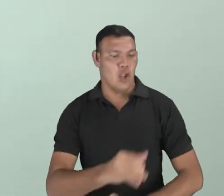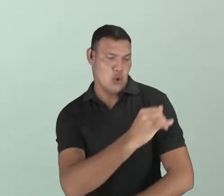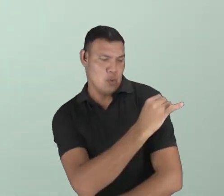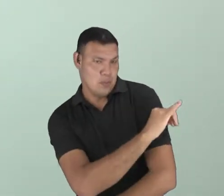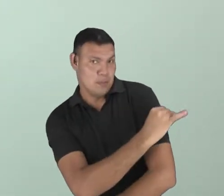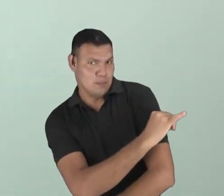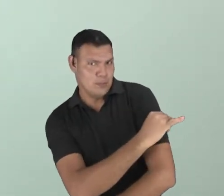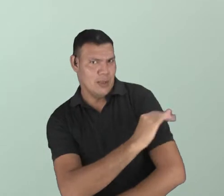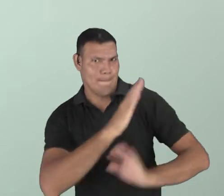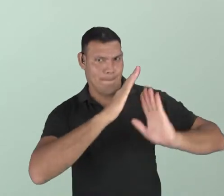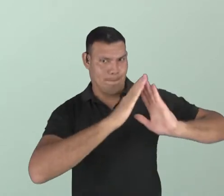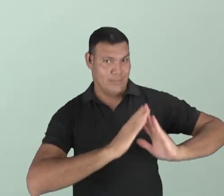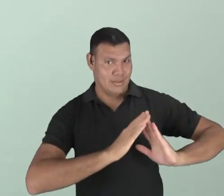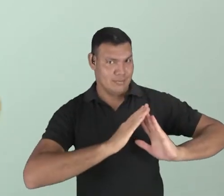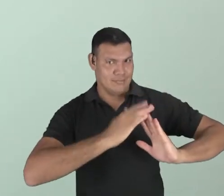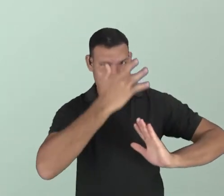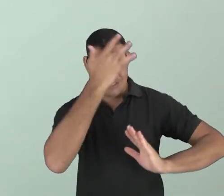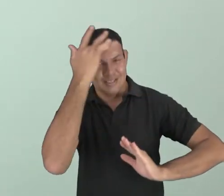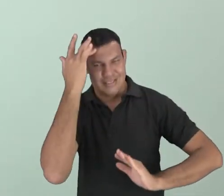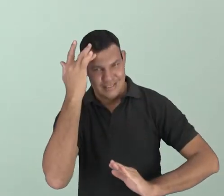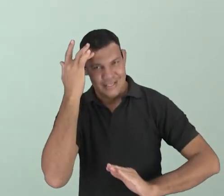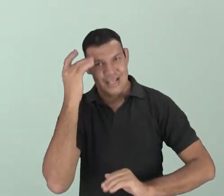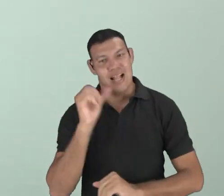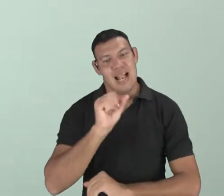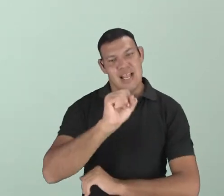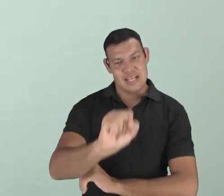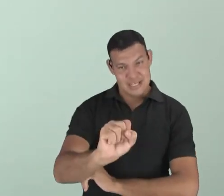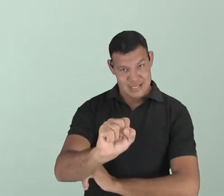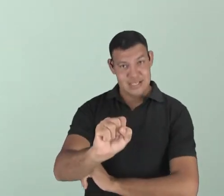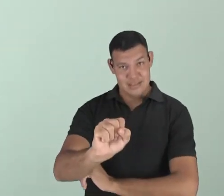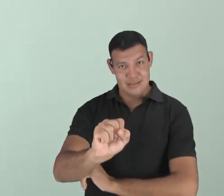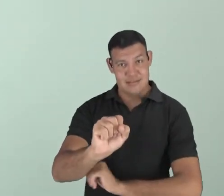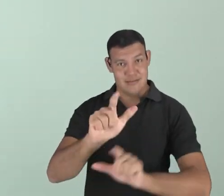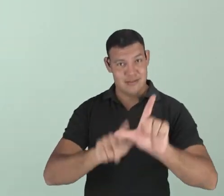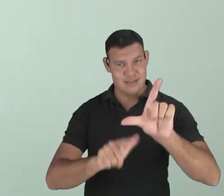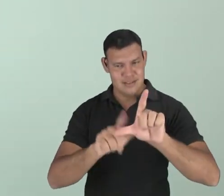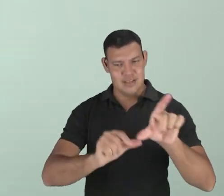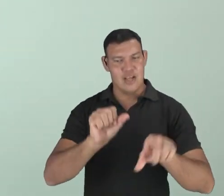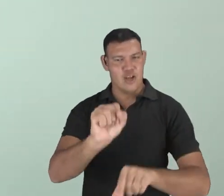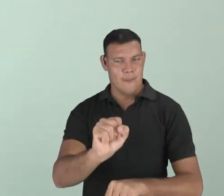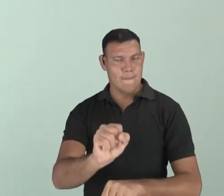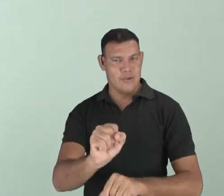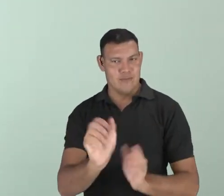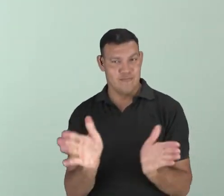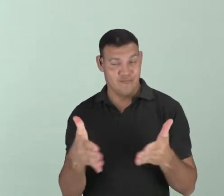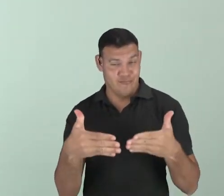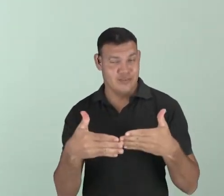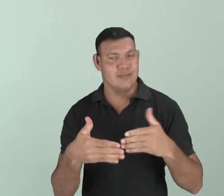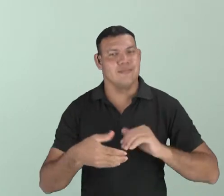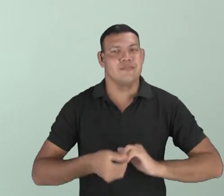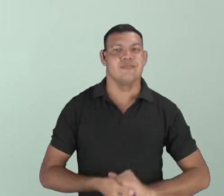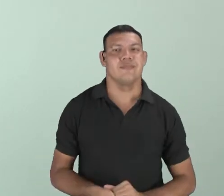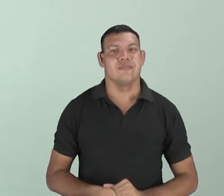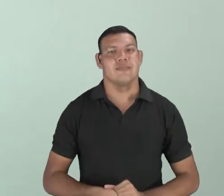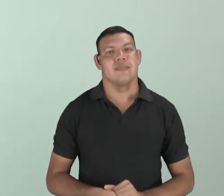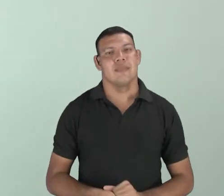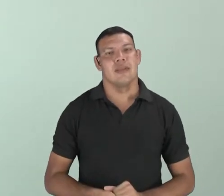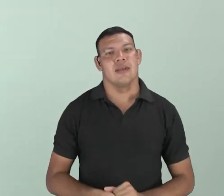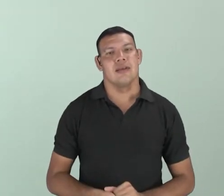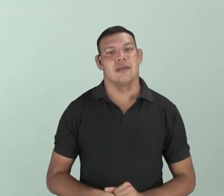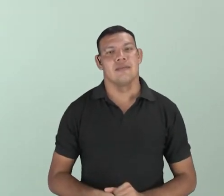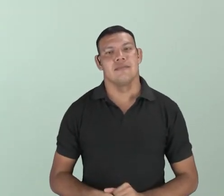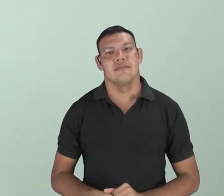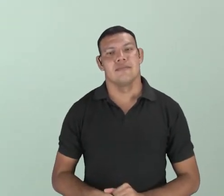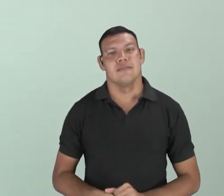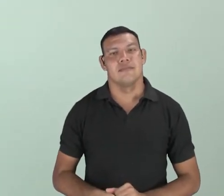puxa mais esse S. Sai sempre esse S mais puxado, quando vai falar mas... Olha o